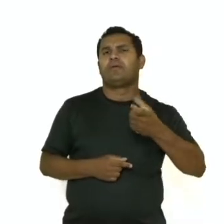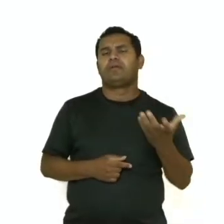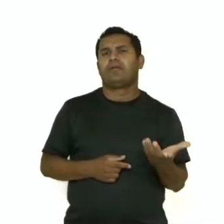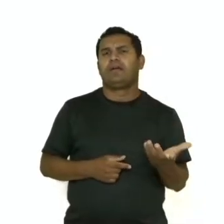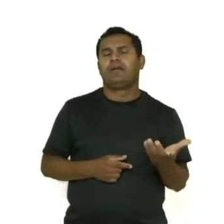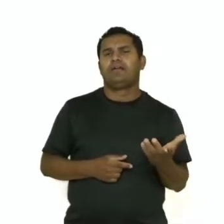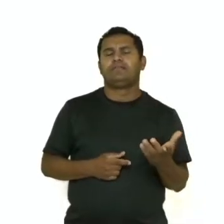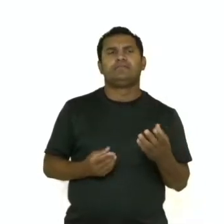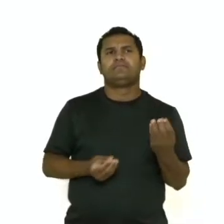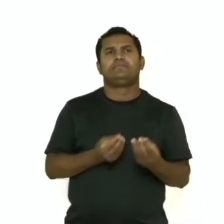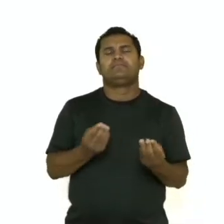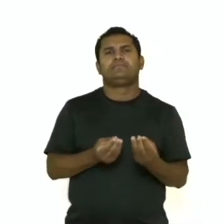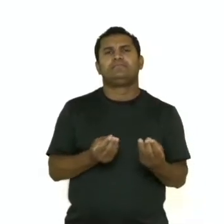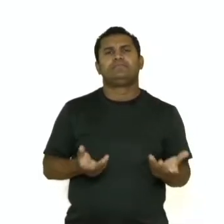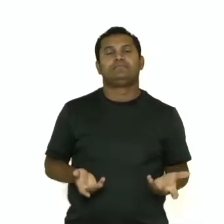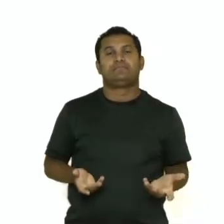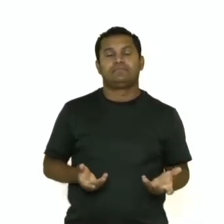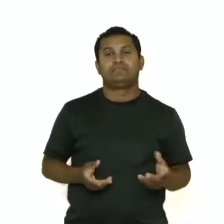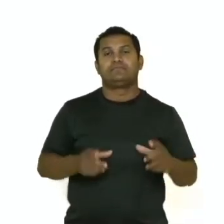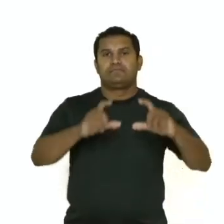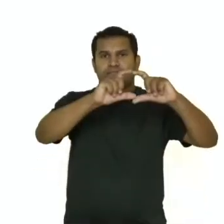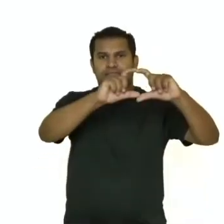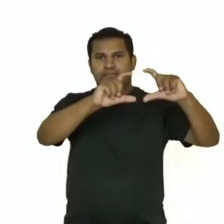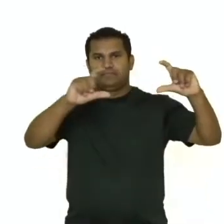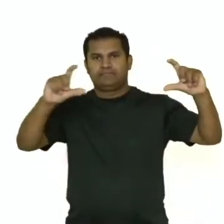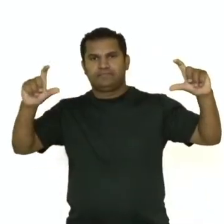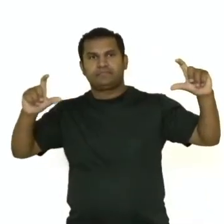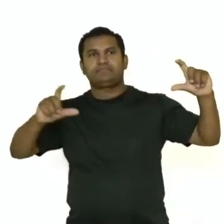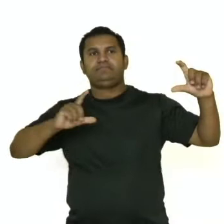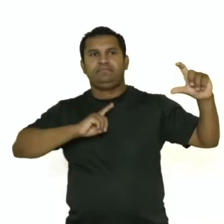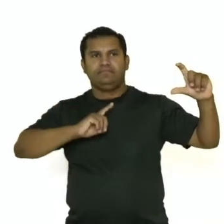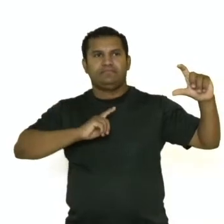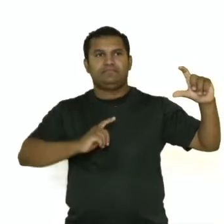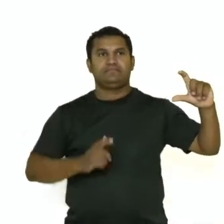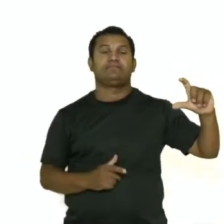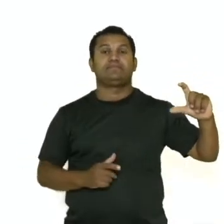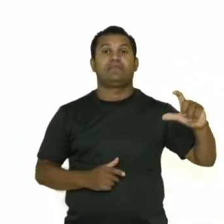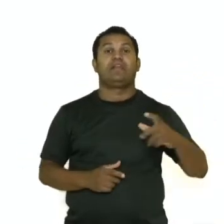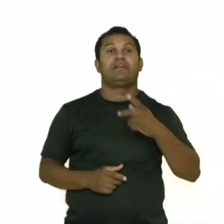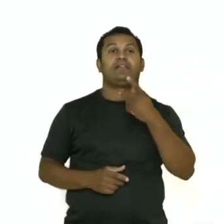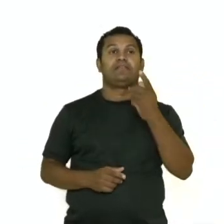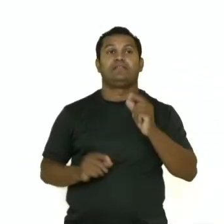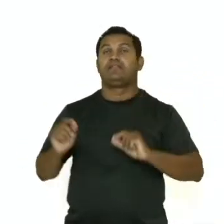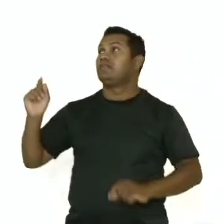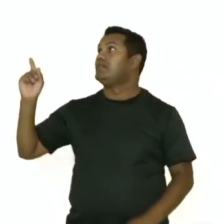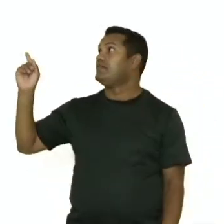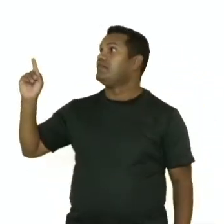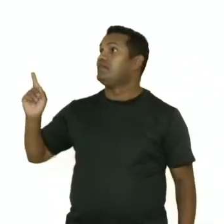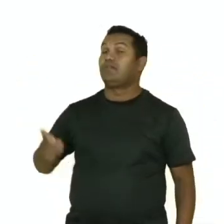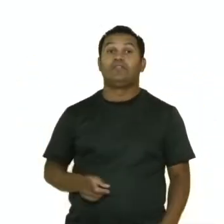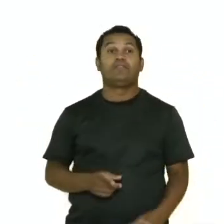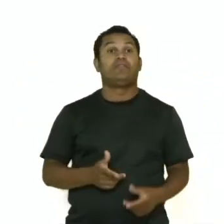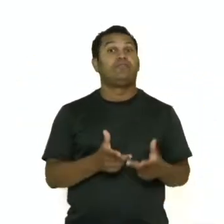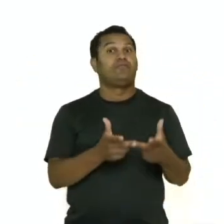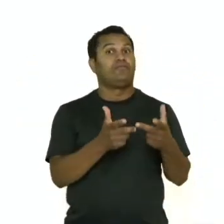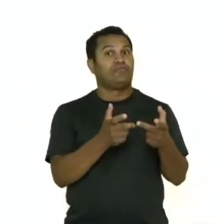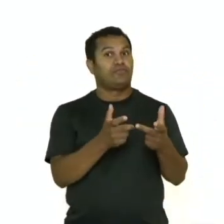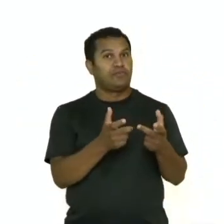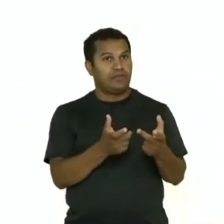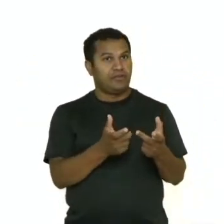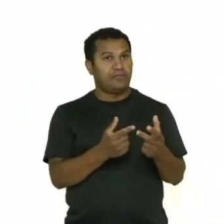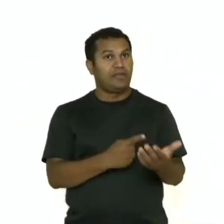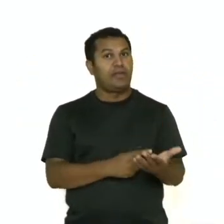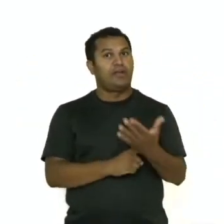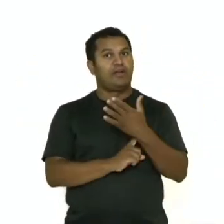só que legal essa reportagem da CNN Brasil. Video games se tornam ferramenta para